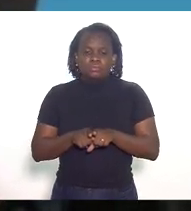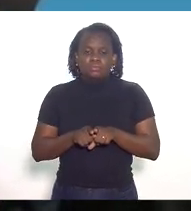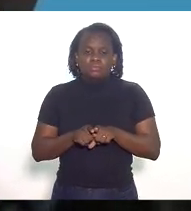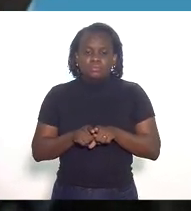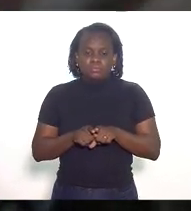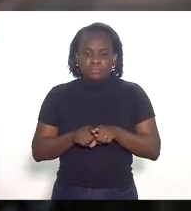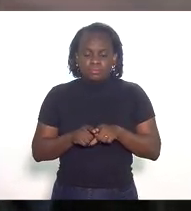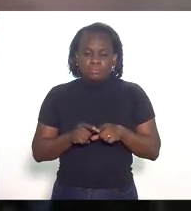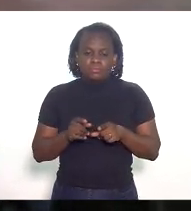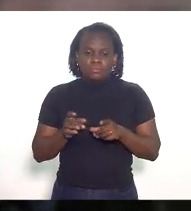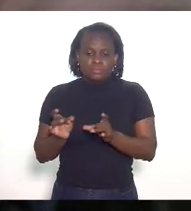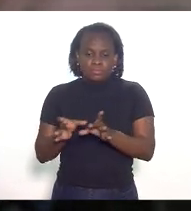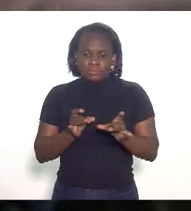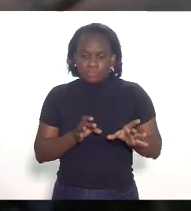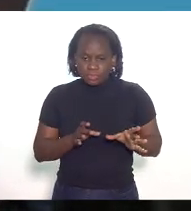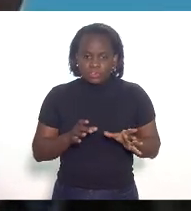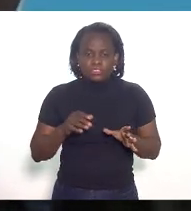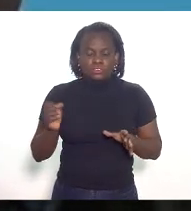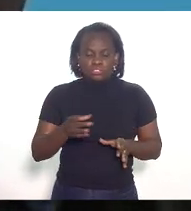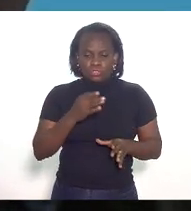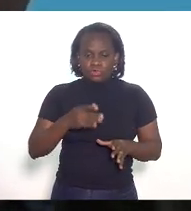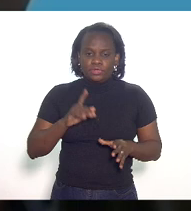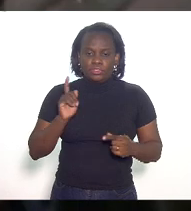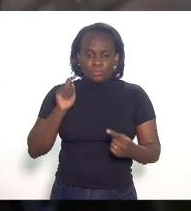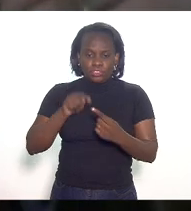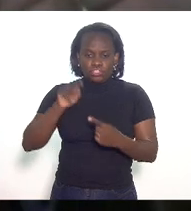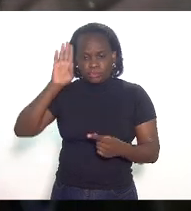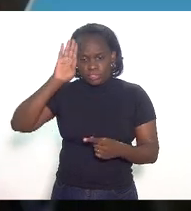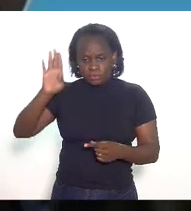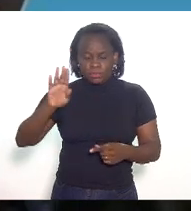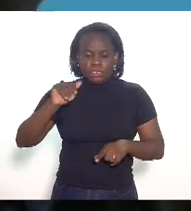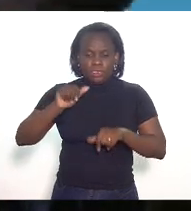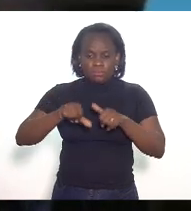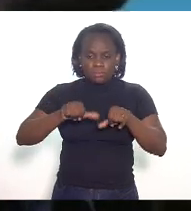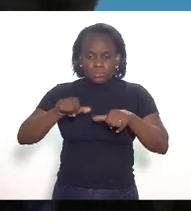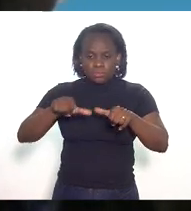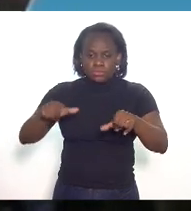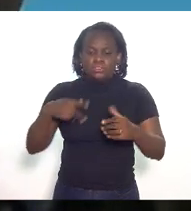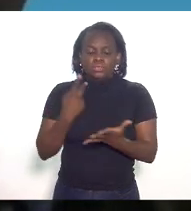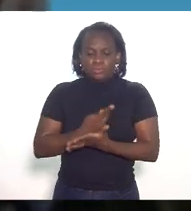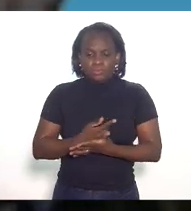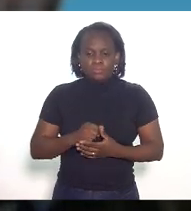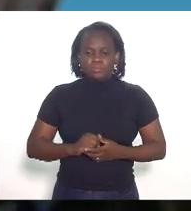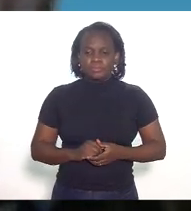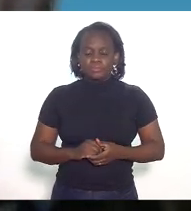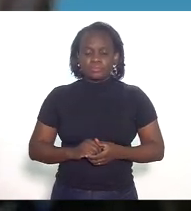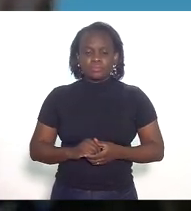comercialização mais fluido e moderno que é o objetivo principal das reformas que estão ocorrendo